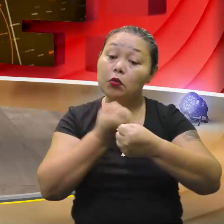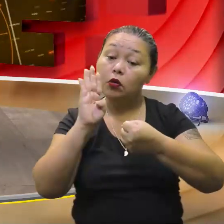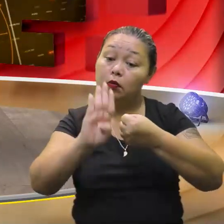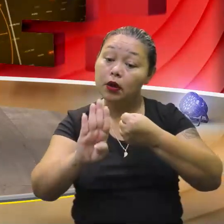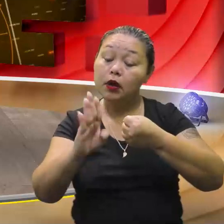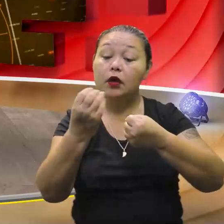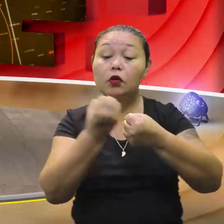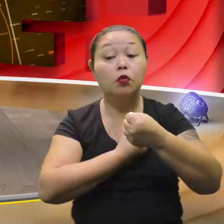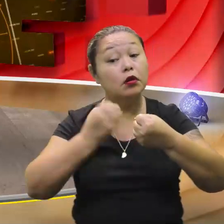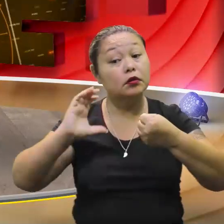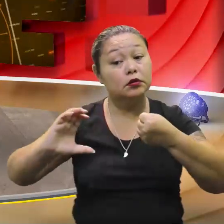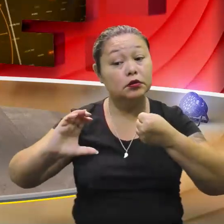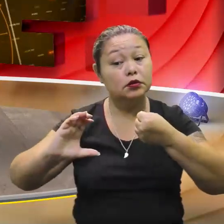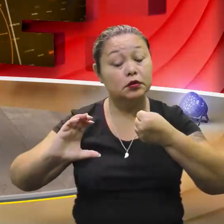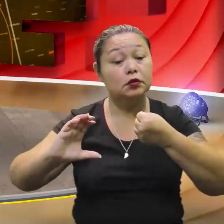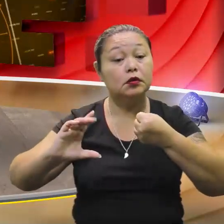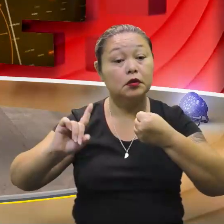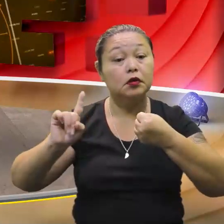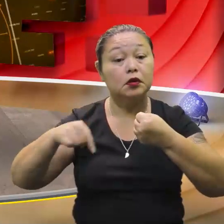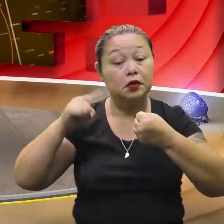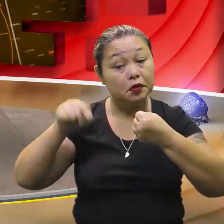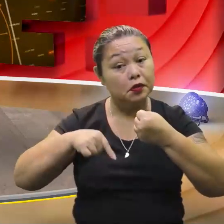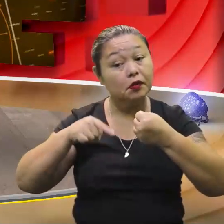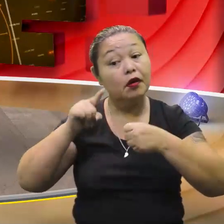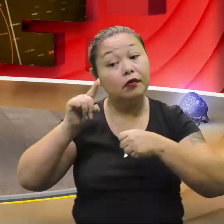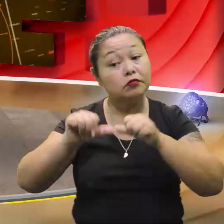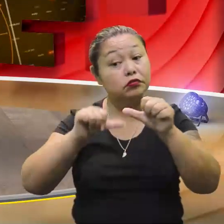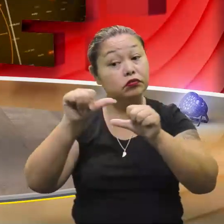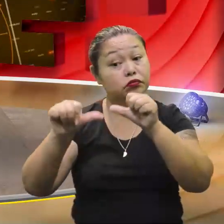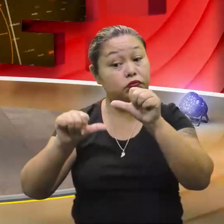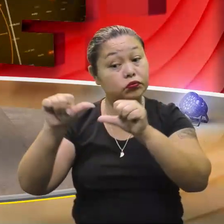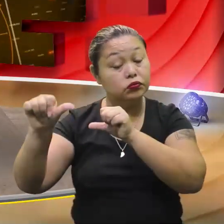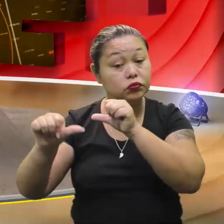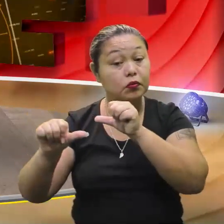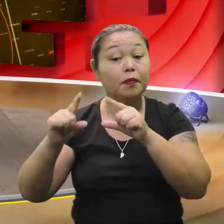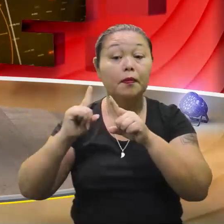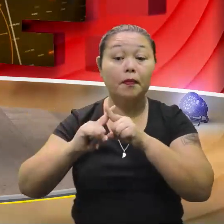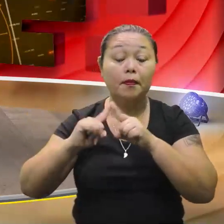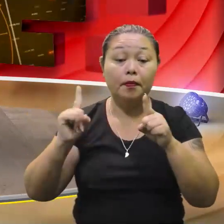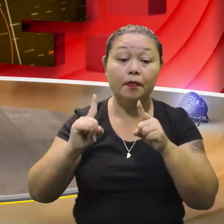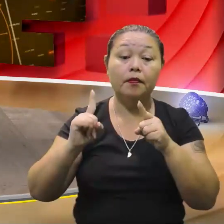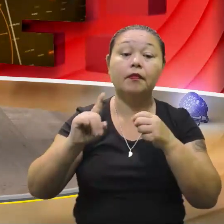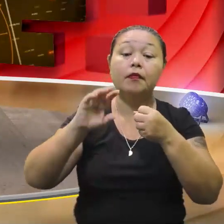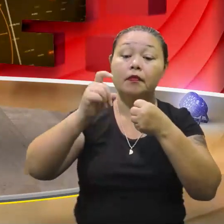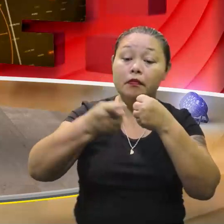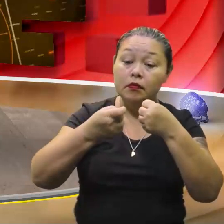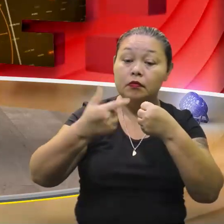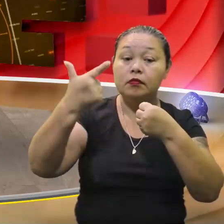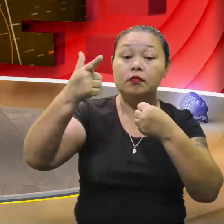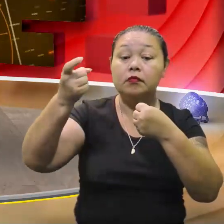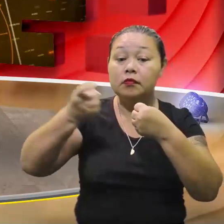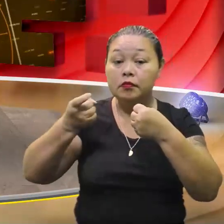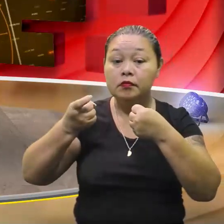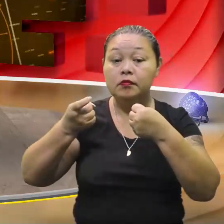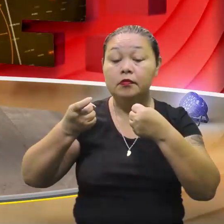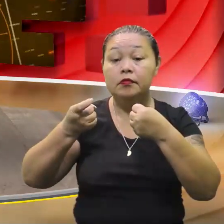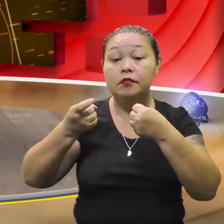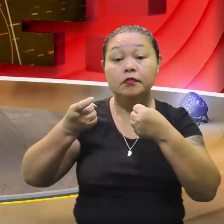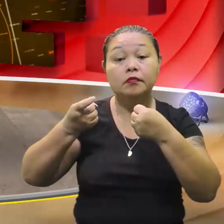e número C. Esses vão variar, esses vão mudar. Mas o x ao quadrado, o x,